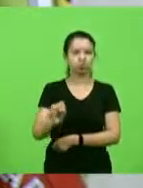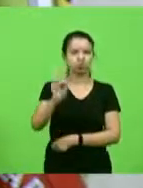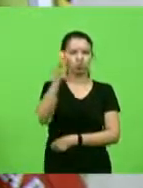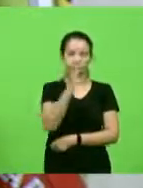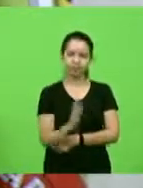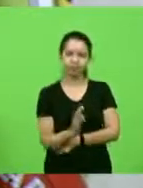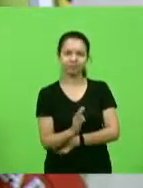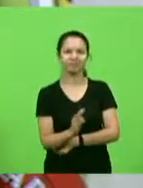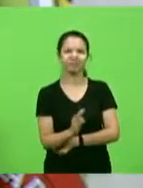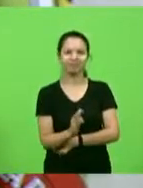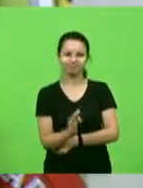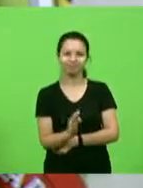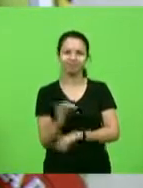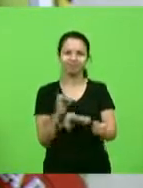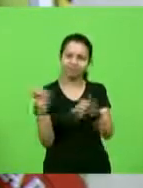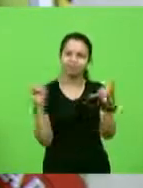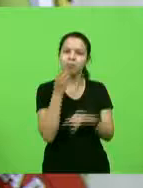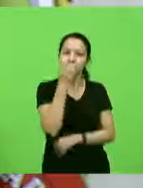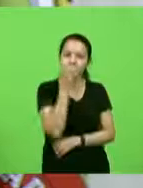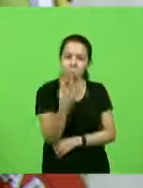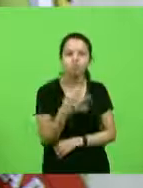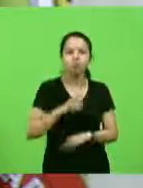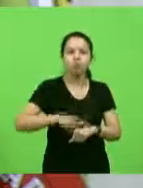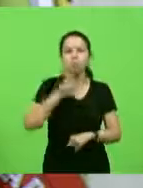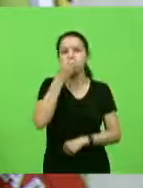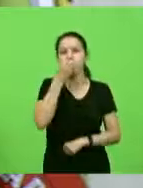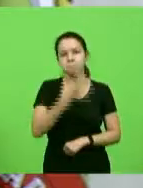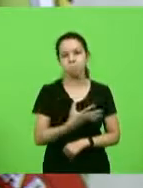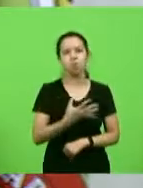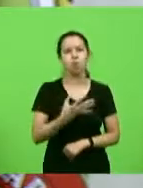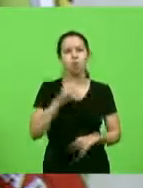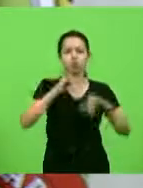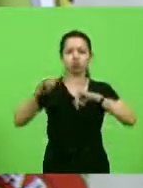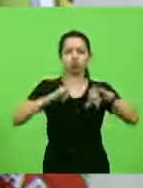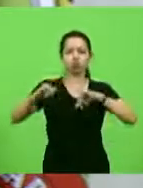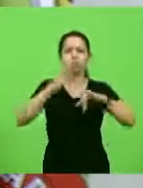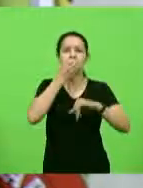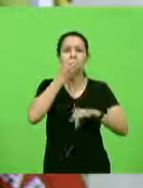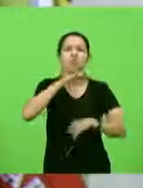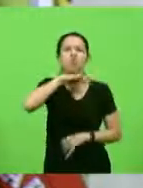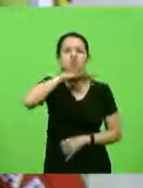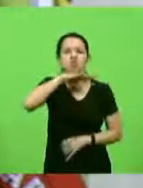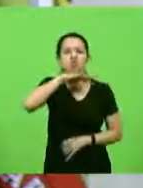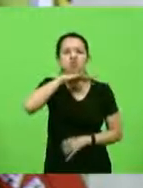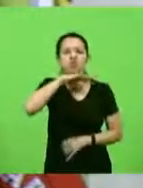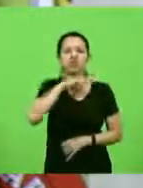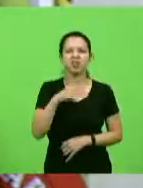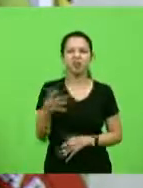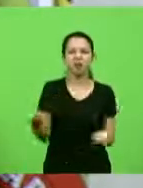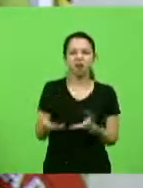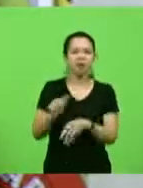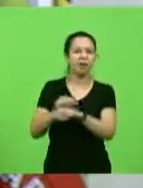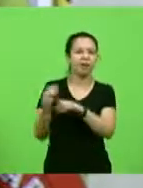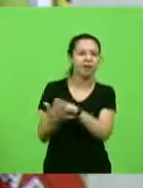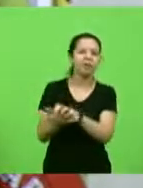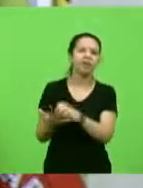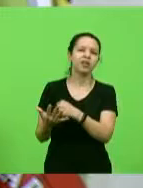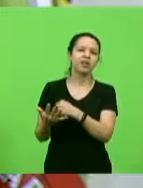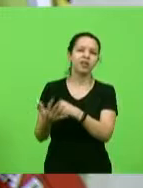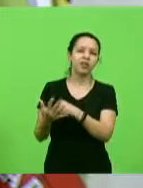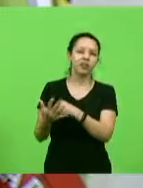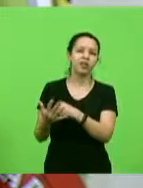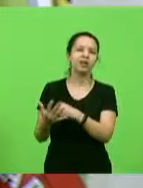realmente, ela vem em bons momentos. Quando notícias ruins devido à pandemia nos tomam espaço.